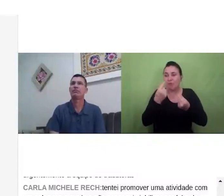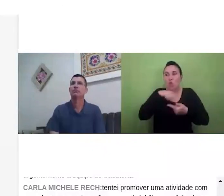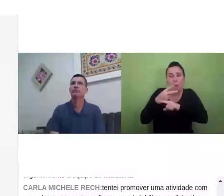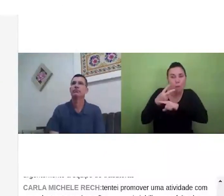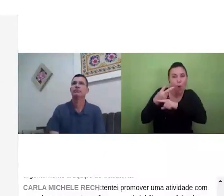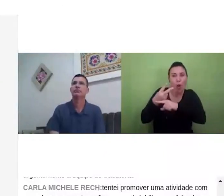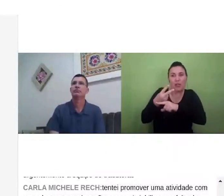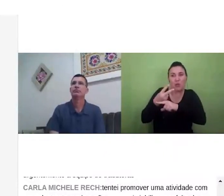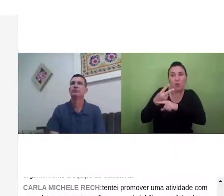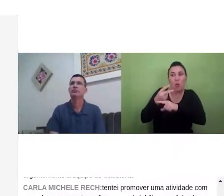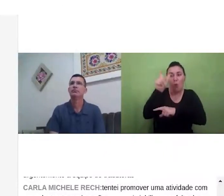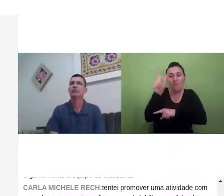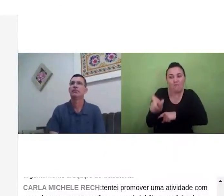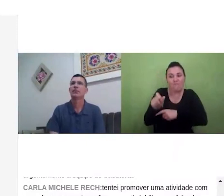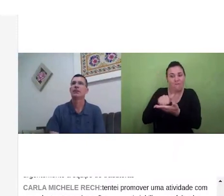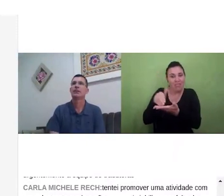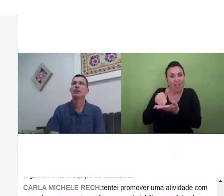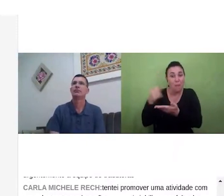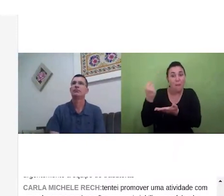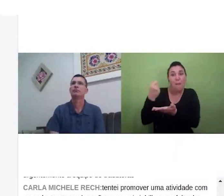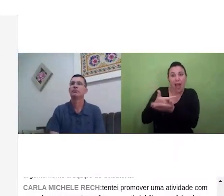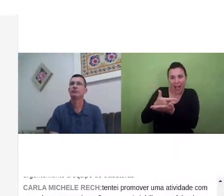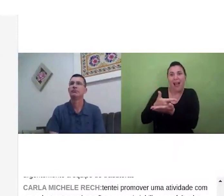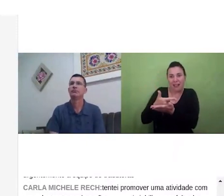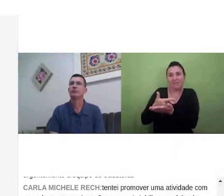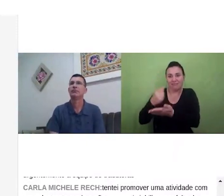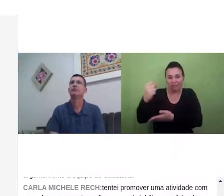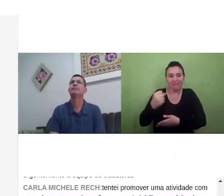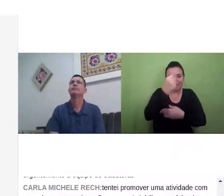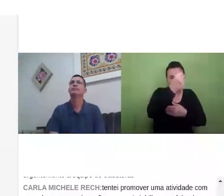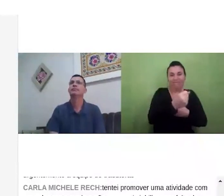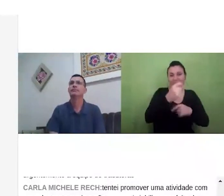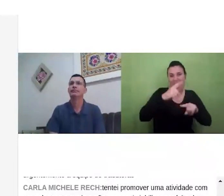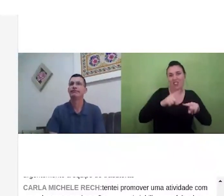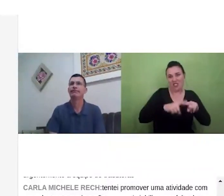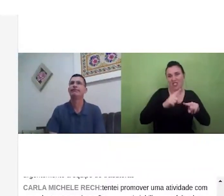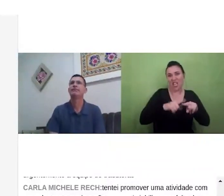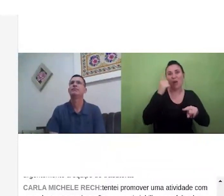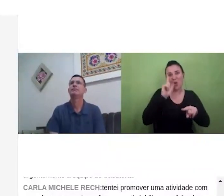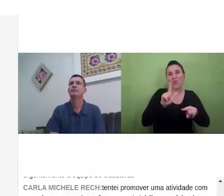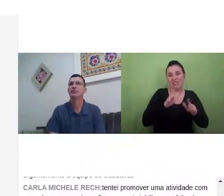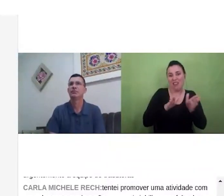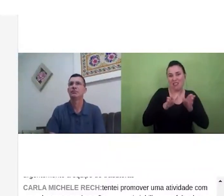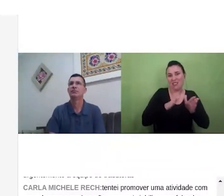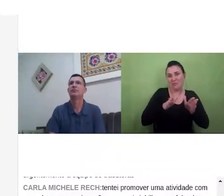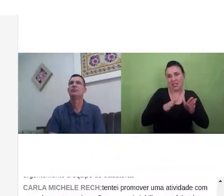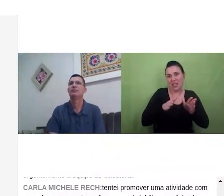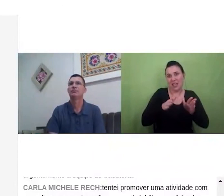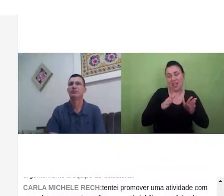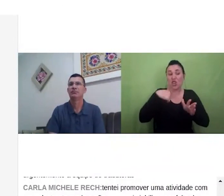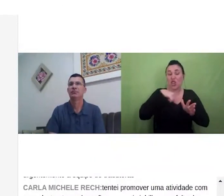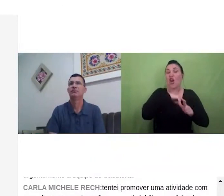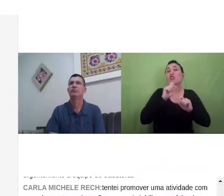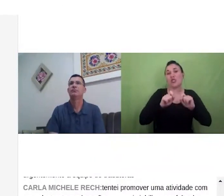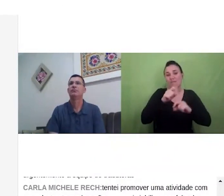intérprete para poder viabilizar a atividade e a avaliação que a gente fez então que era melhor cancelar a atividade